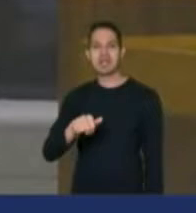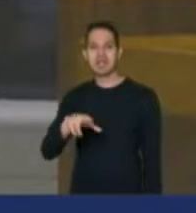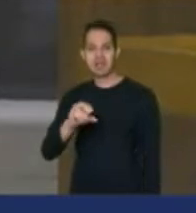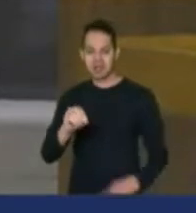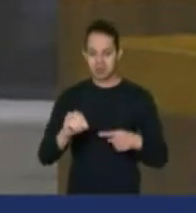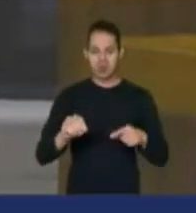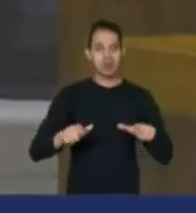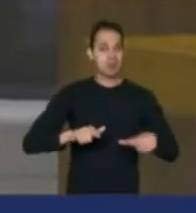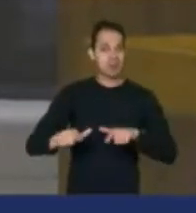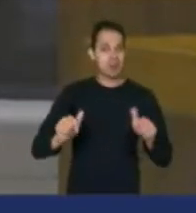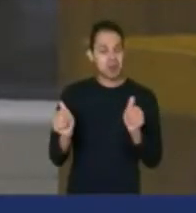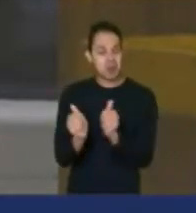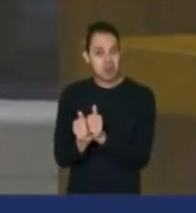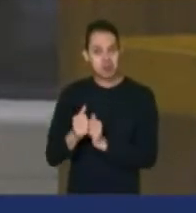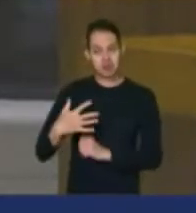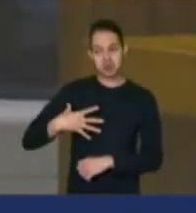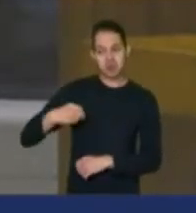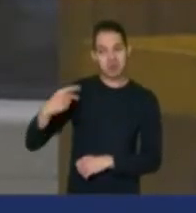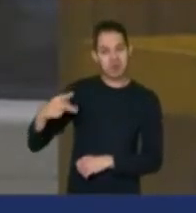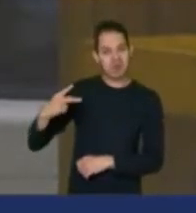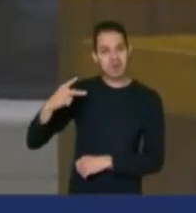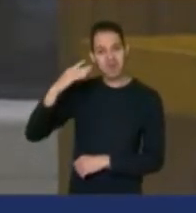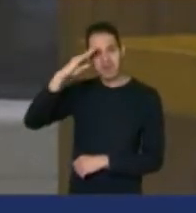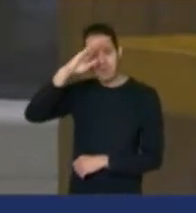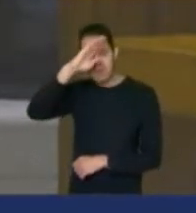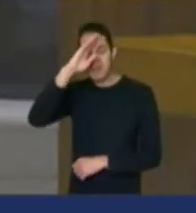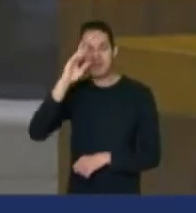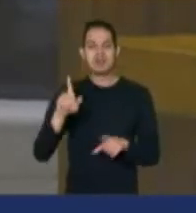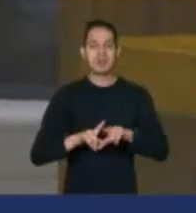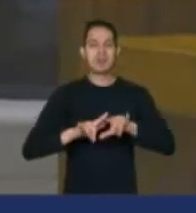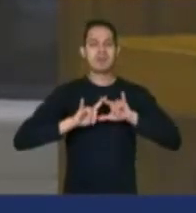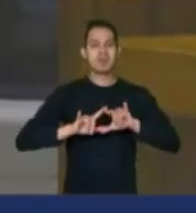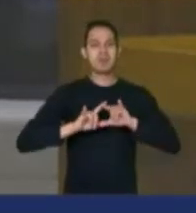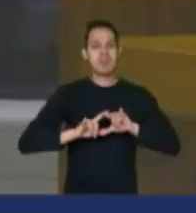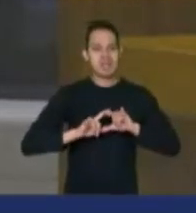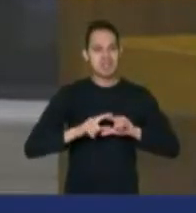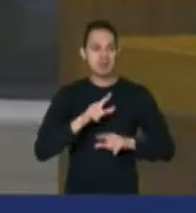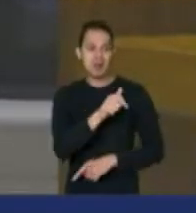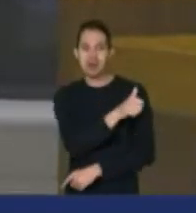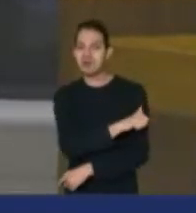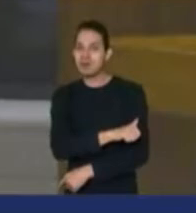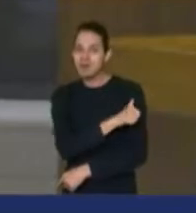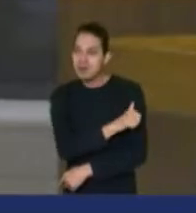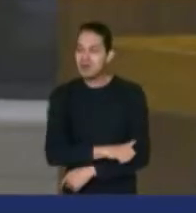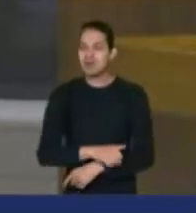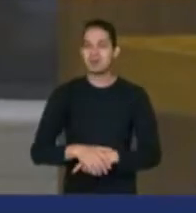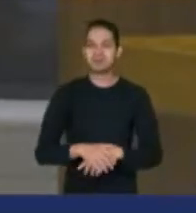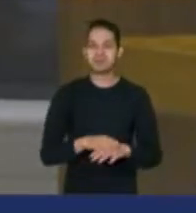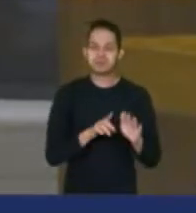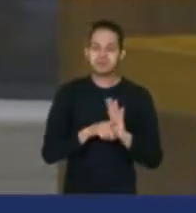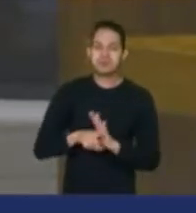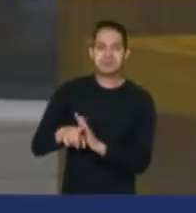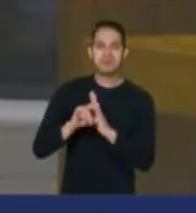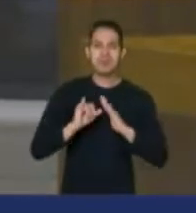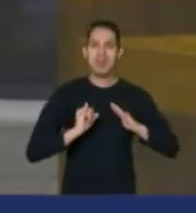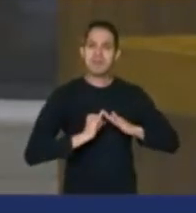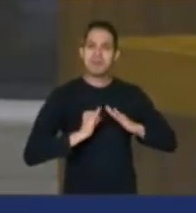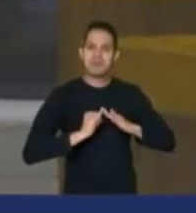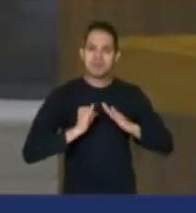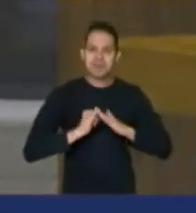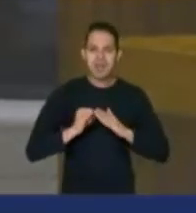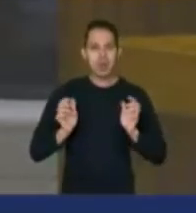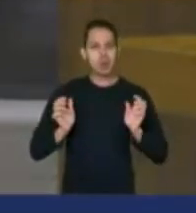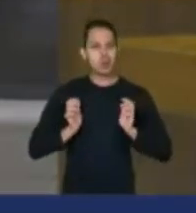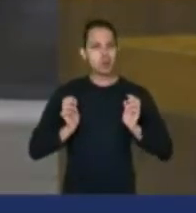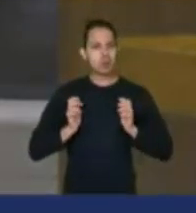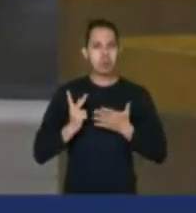Bolsonaro, milícias de Rio das Pedras, deputada Irundina, especulação imobiliária, enriquecimento